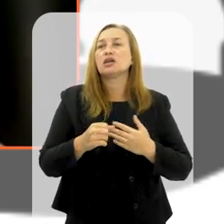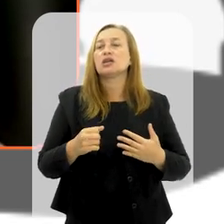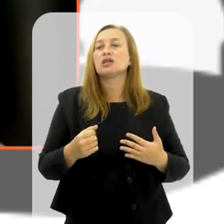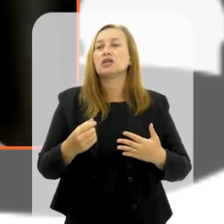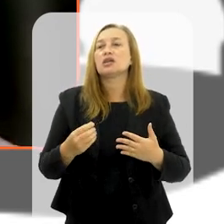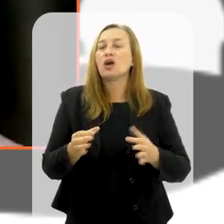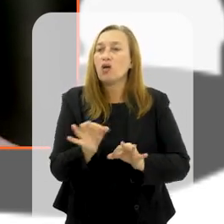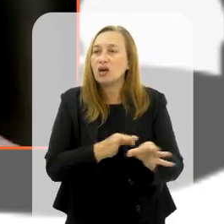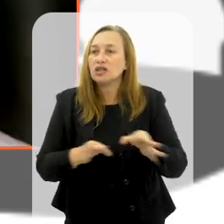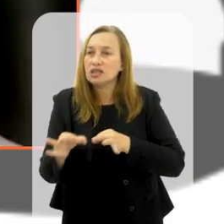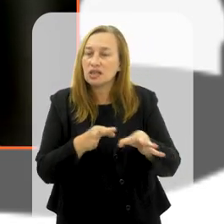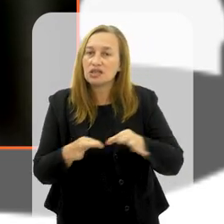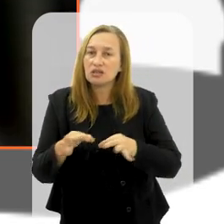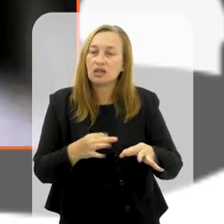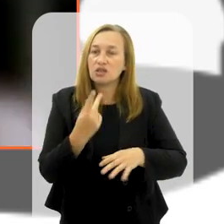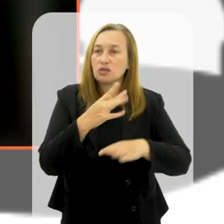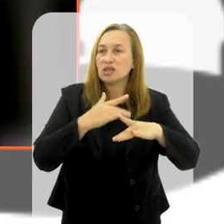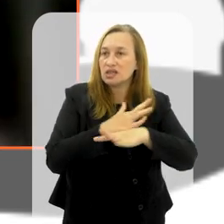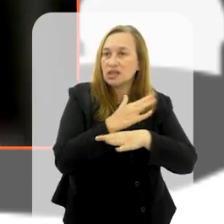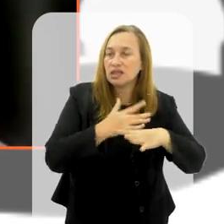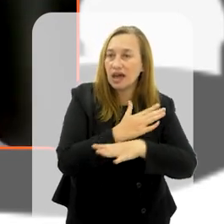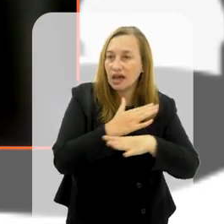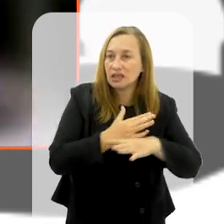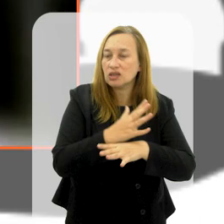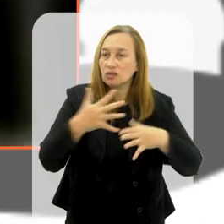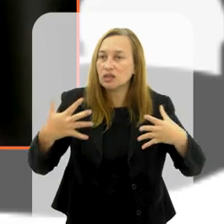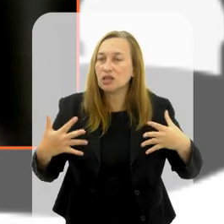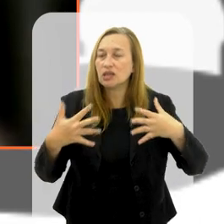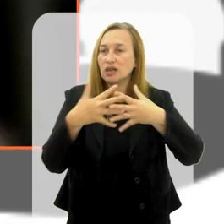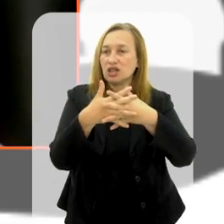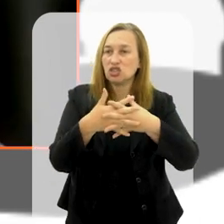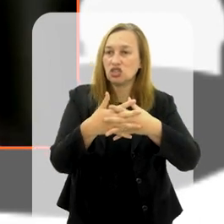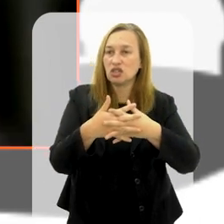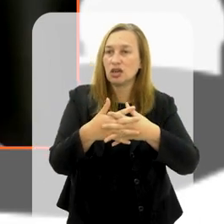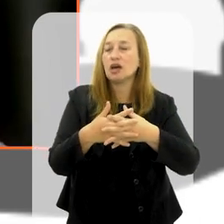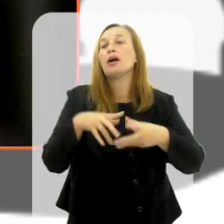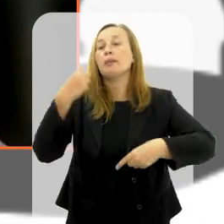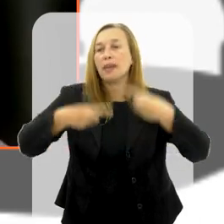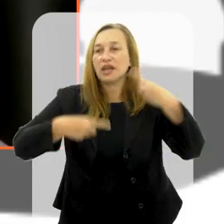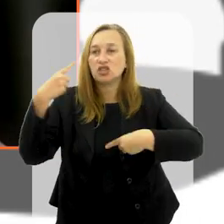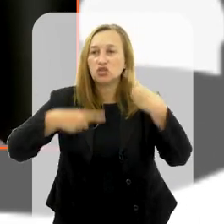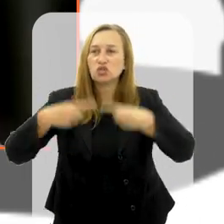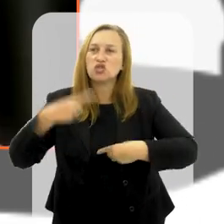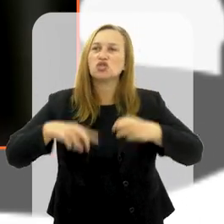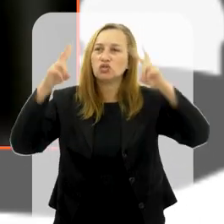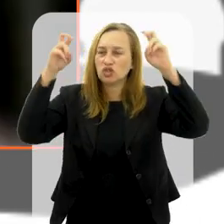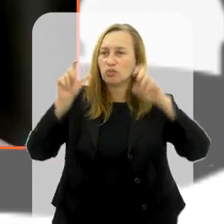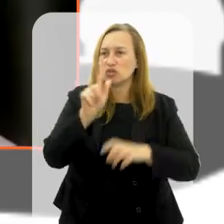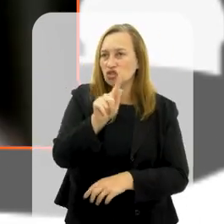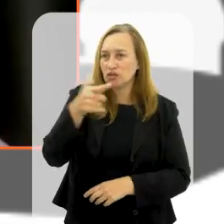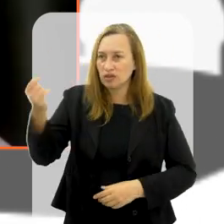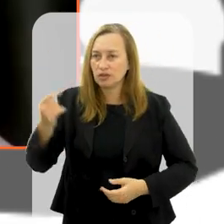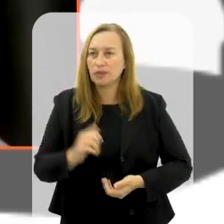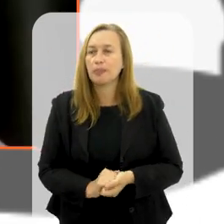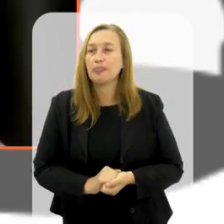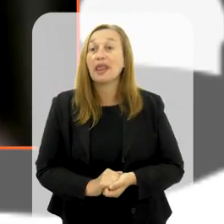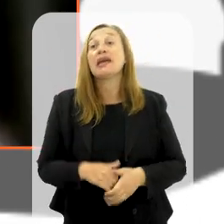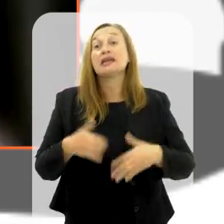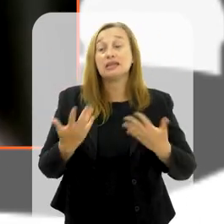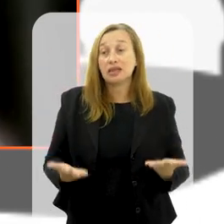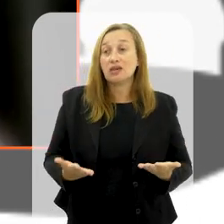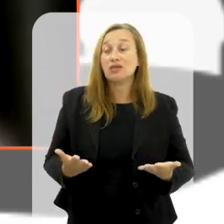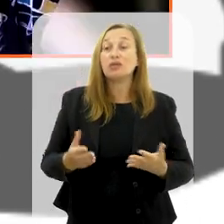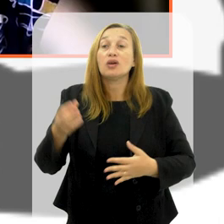que vai ser então a vinda de organizações da sociedade civil e dos grupos de engajamento para discutir os temas do